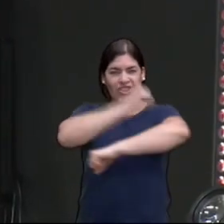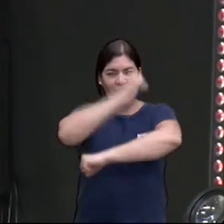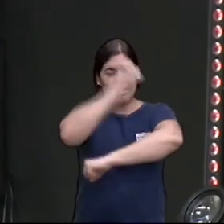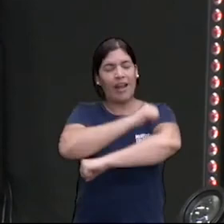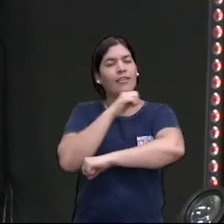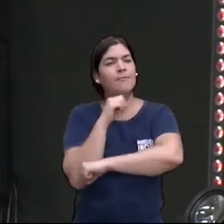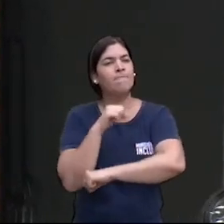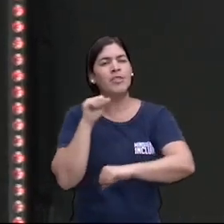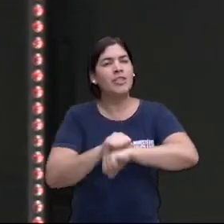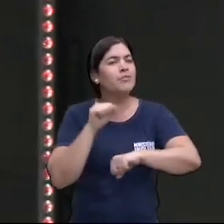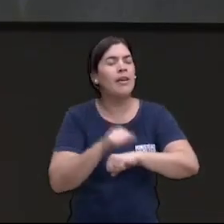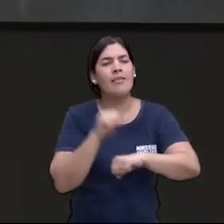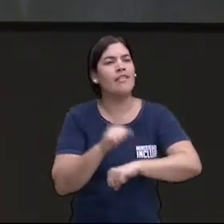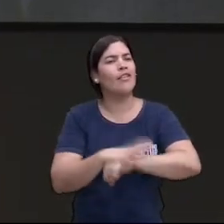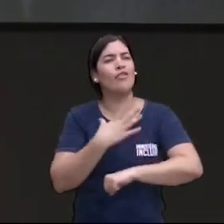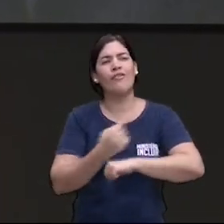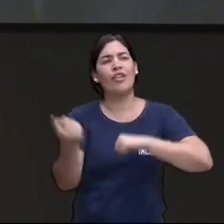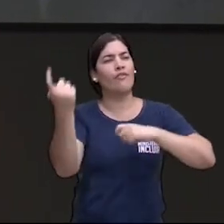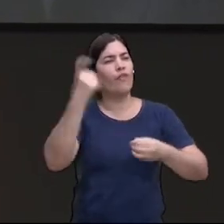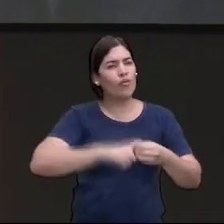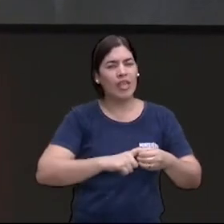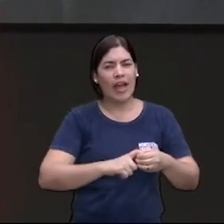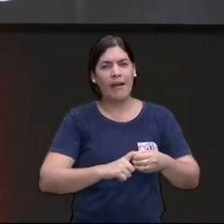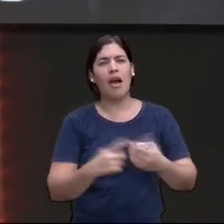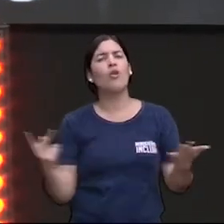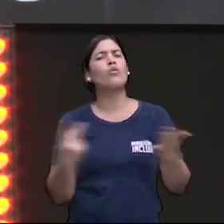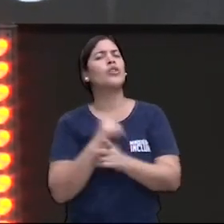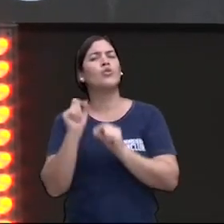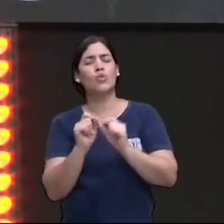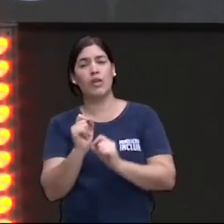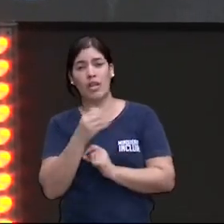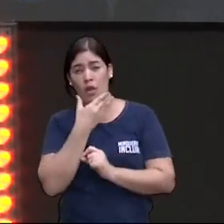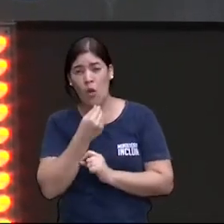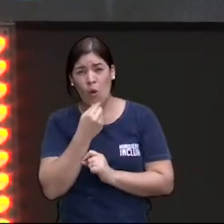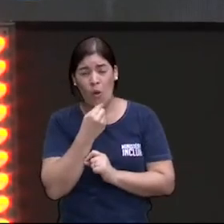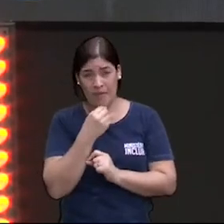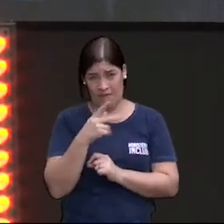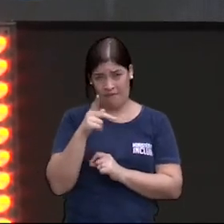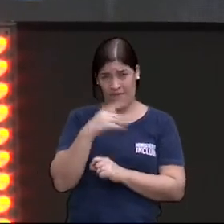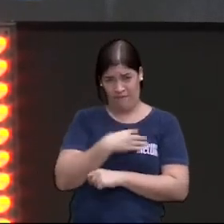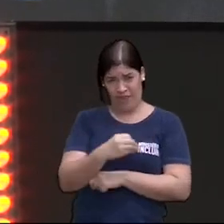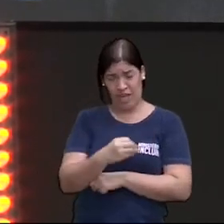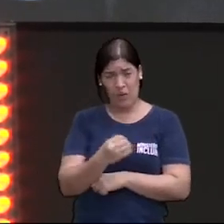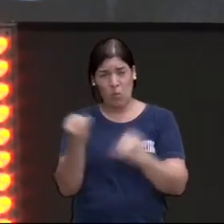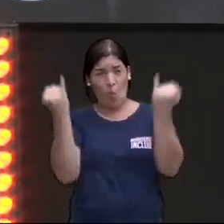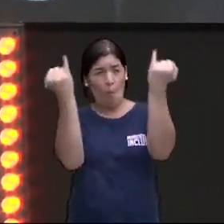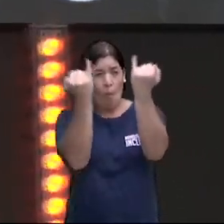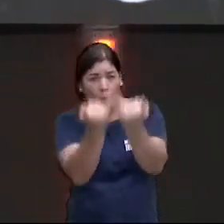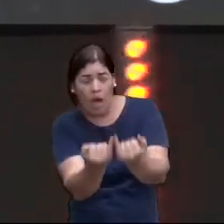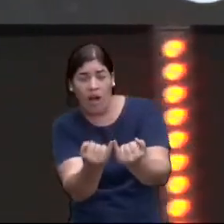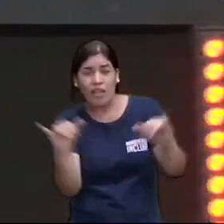e aquele menino que está agora magro 10, 15 quilos mais magro abatido